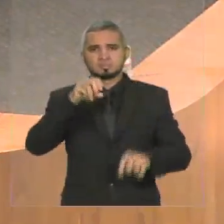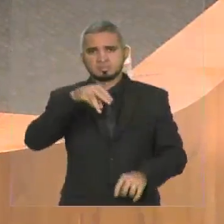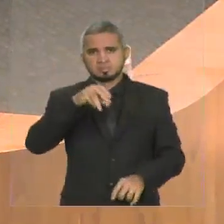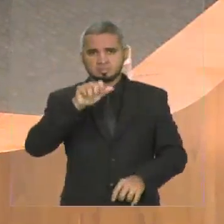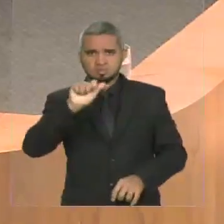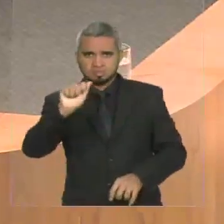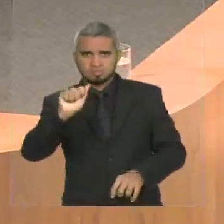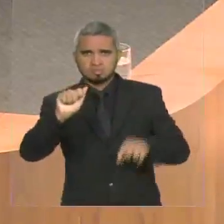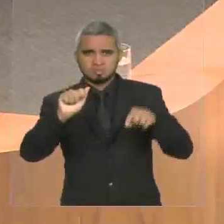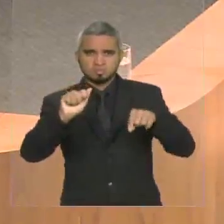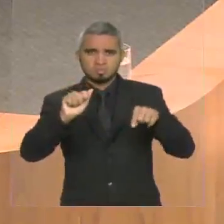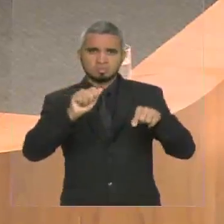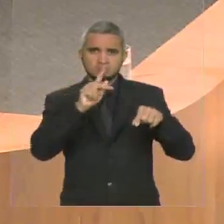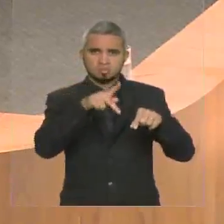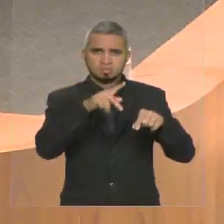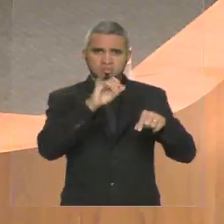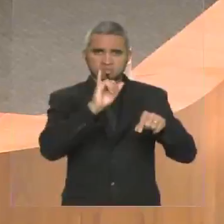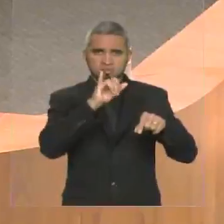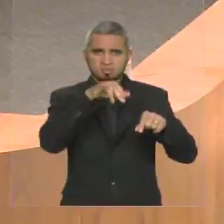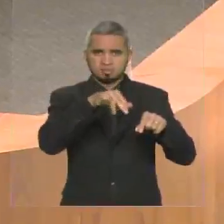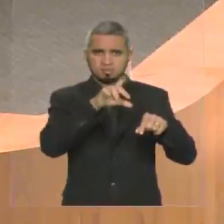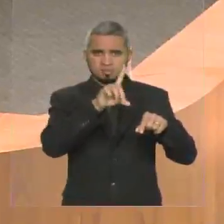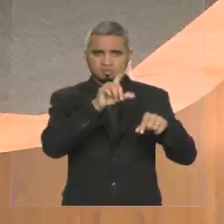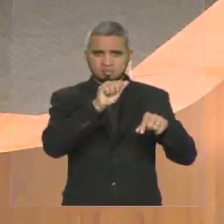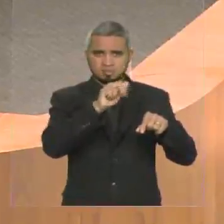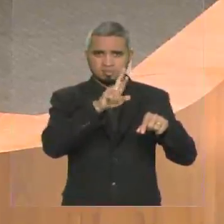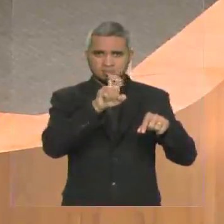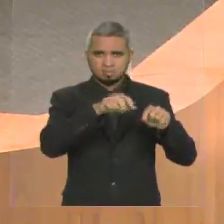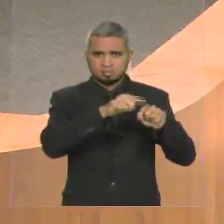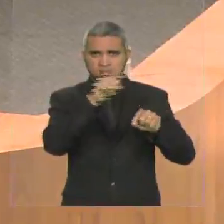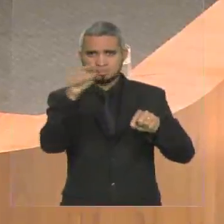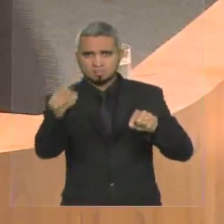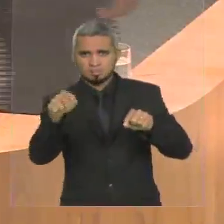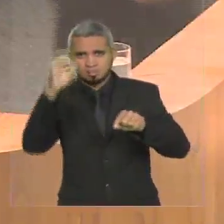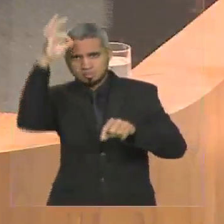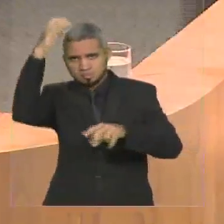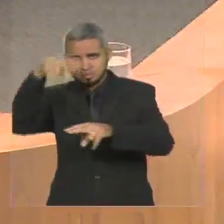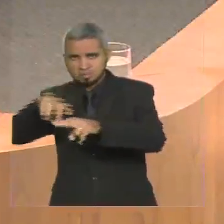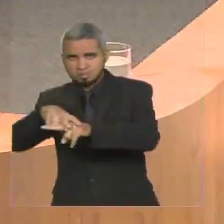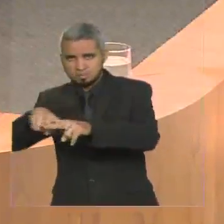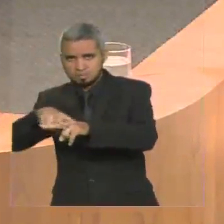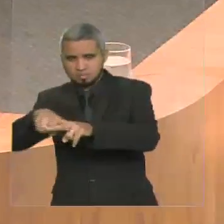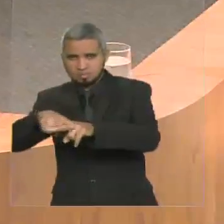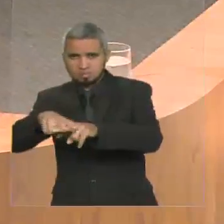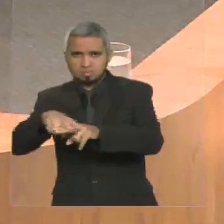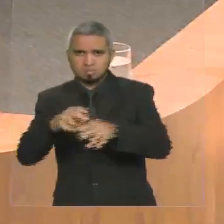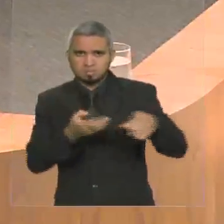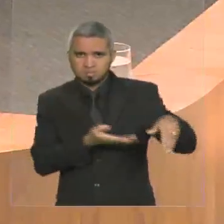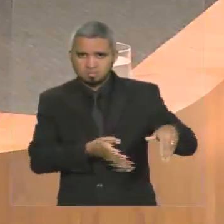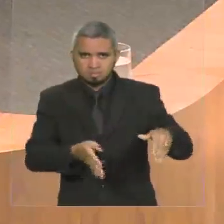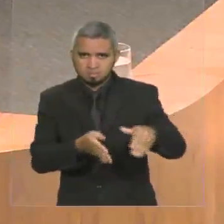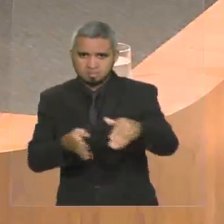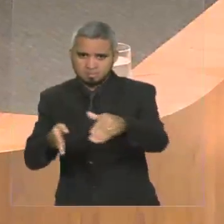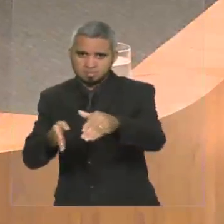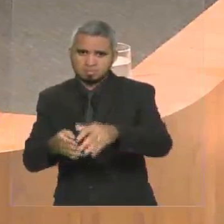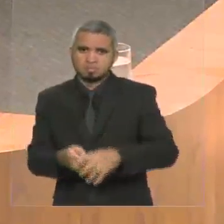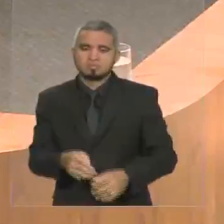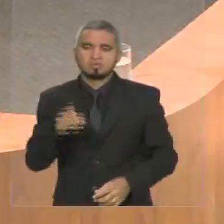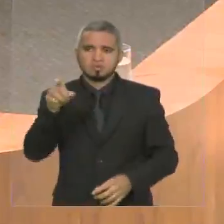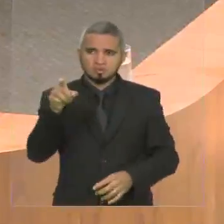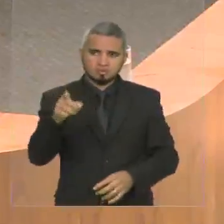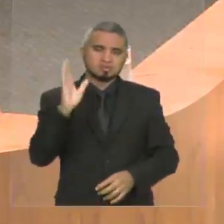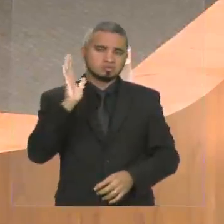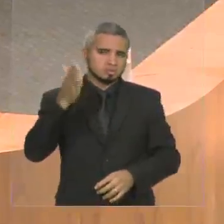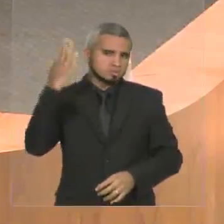importante, deputado Souza Neto, é indispensável. Perdemos, inclusive, uma vida importante recentemente. Vossa Excelência trouxe para cá esse